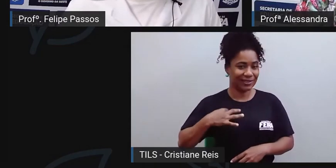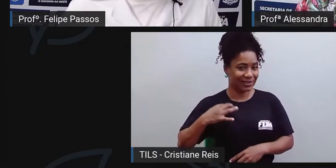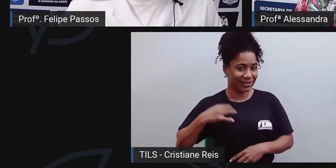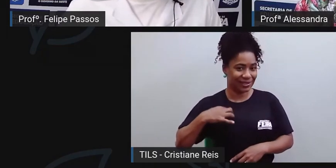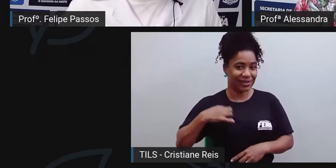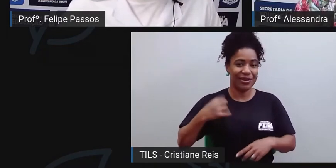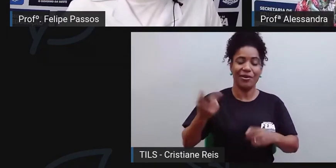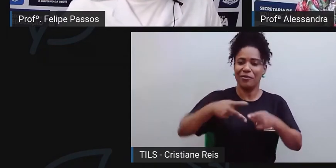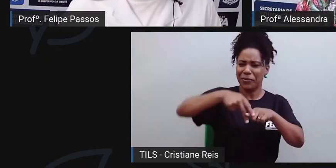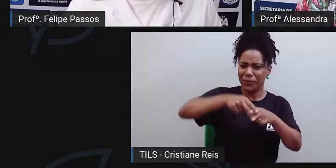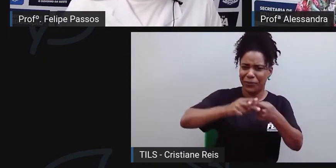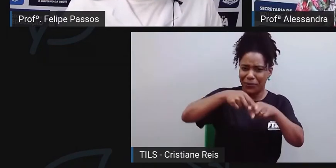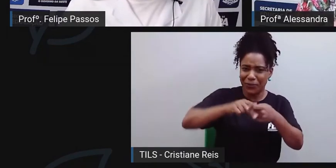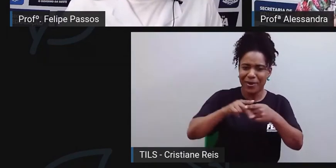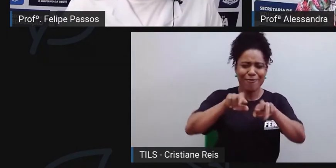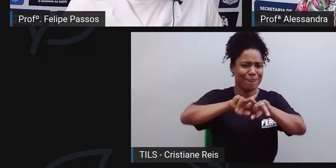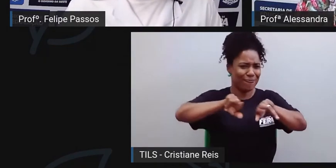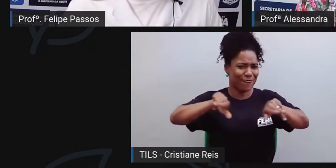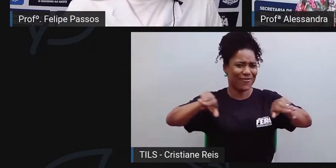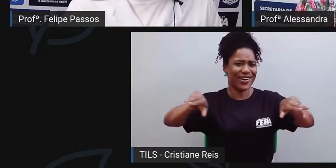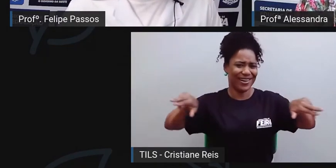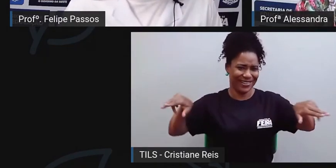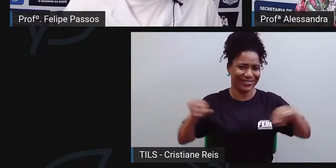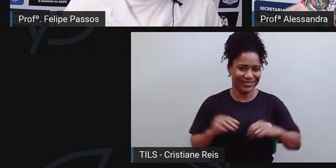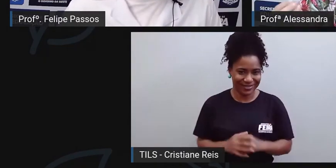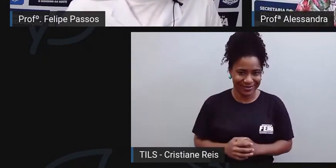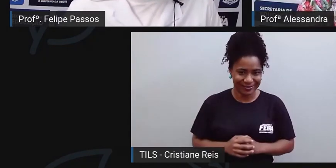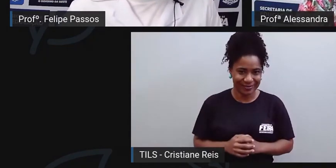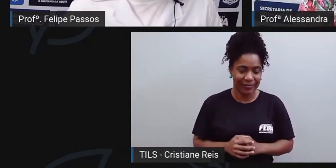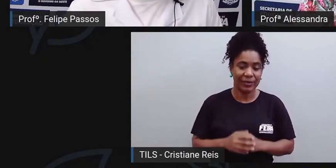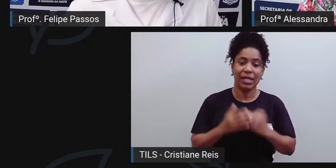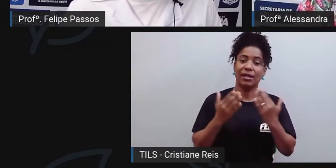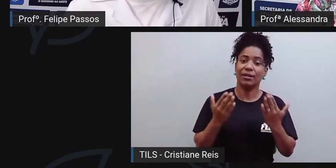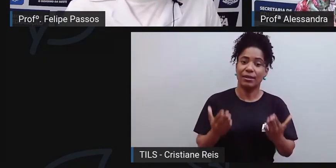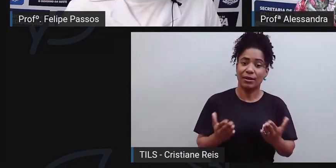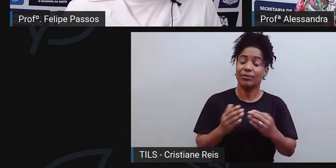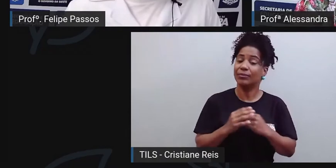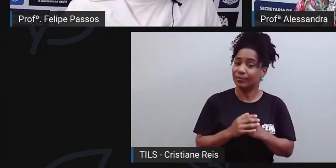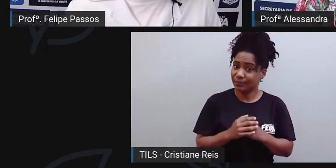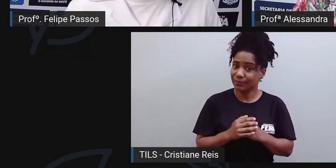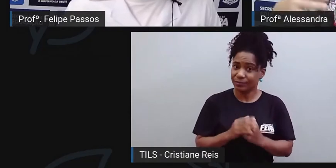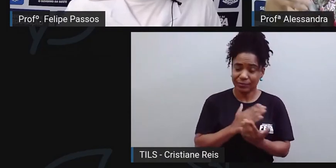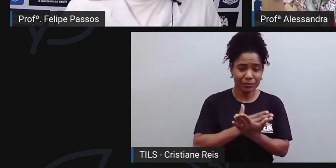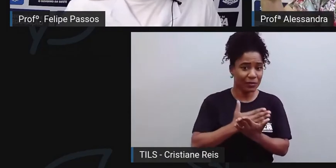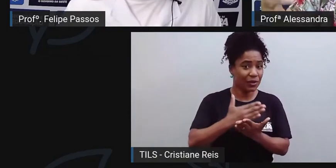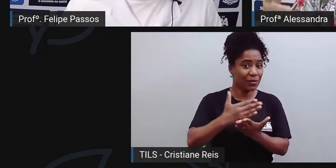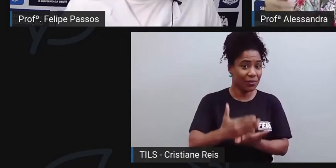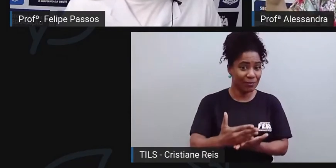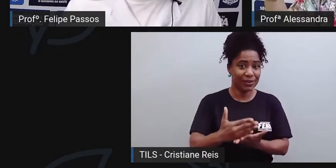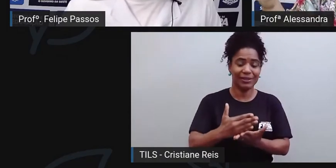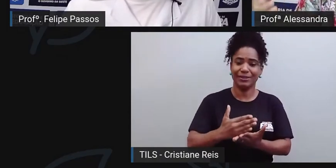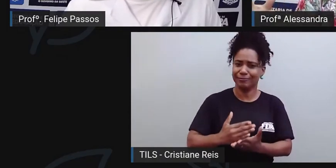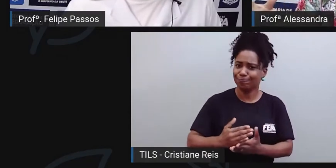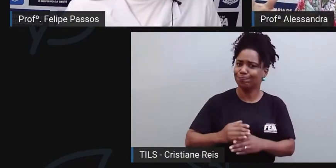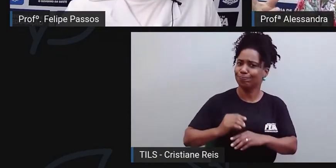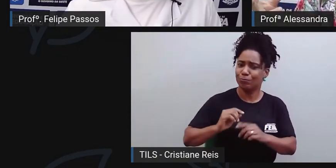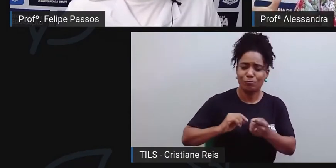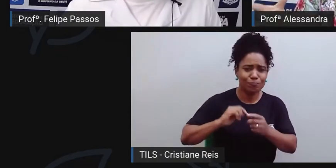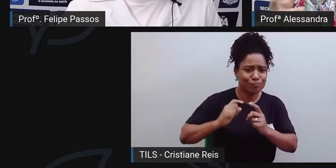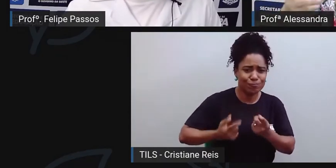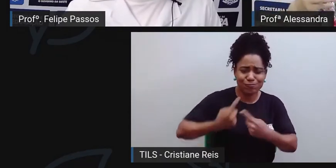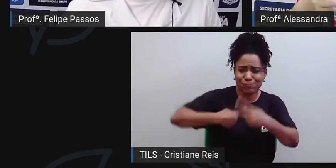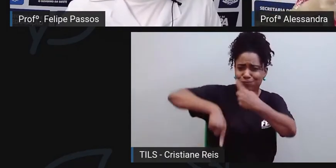ferramentas, enfim, uma série de produtos. Então, isso vai ganhando uma força, isso vai ganhando um volume, uma dimensão.